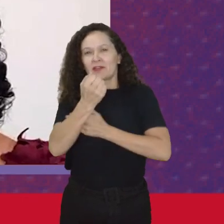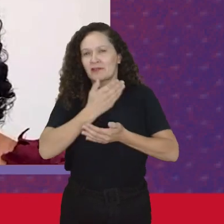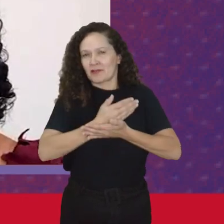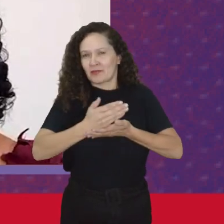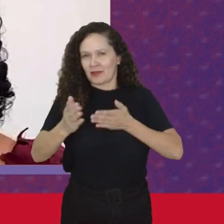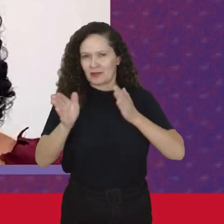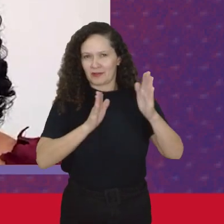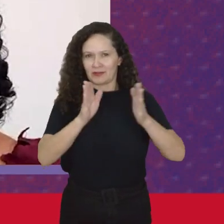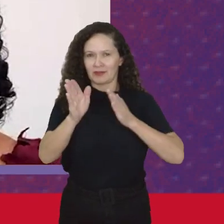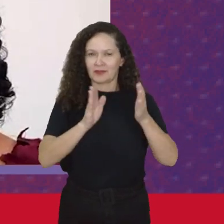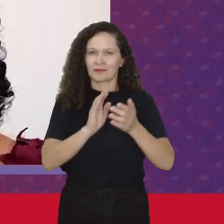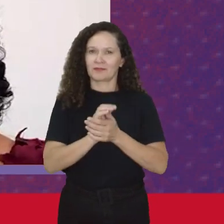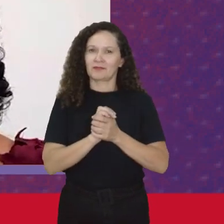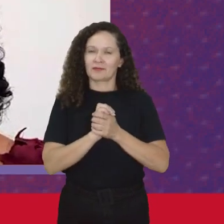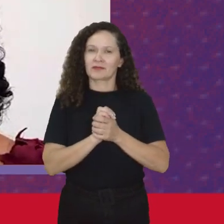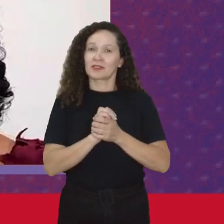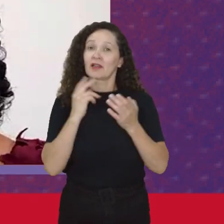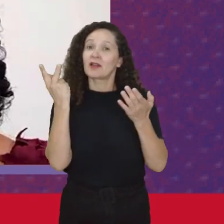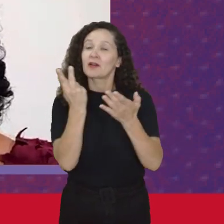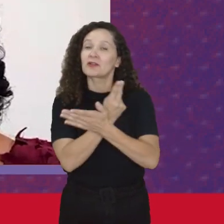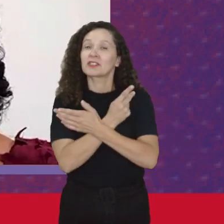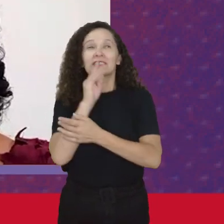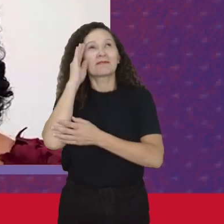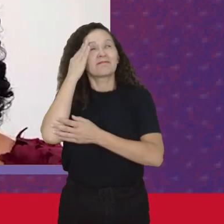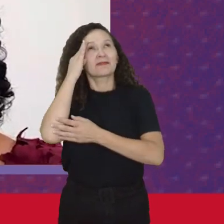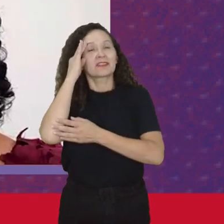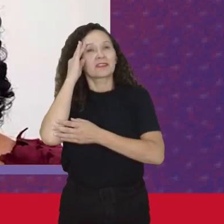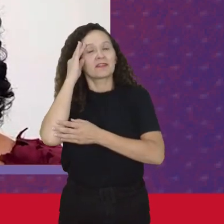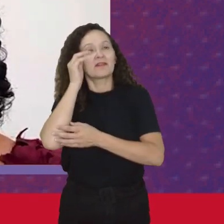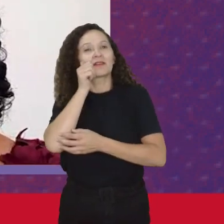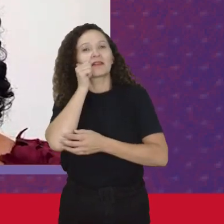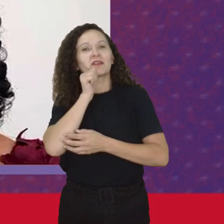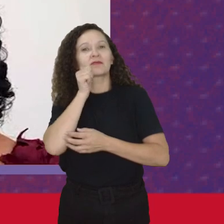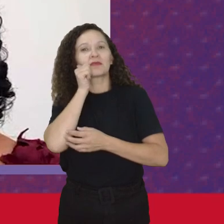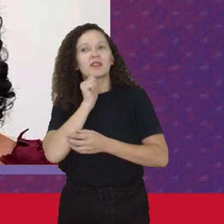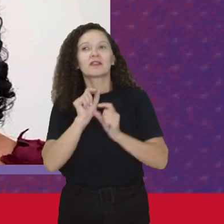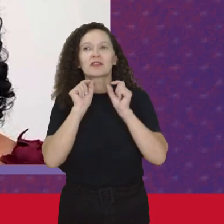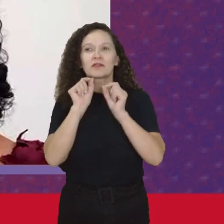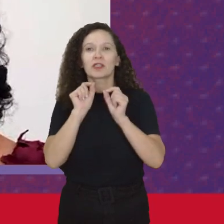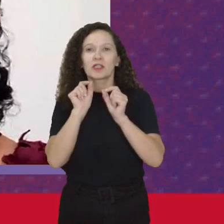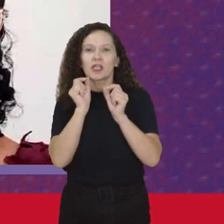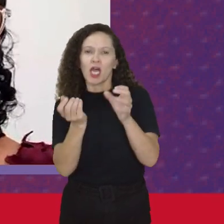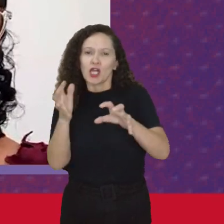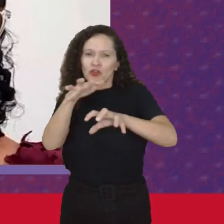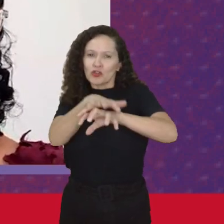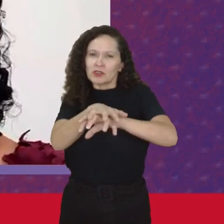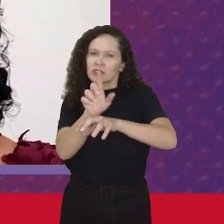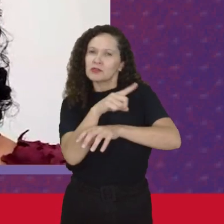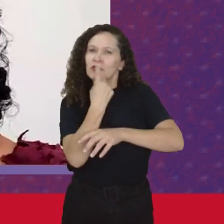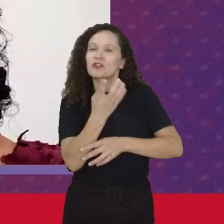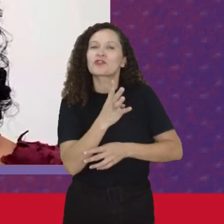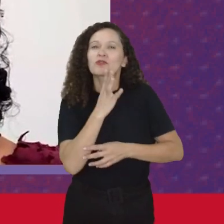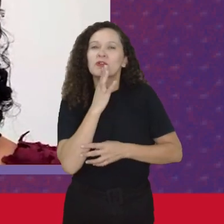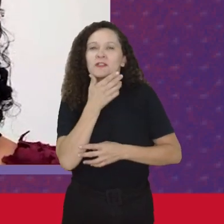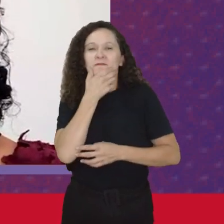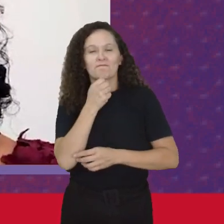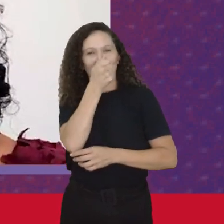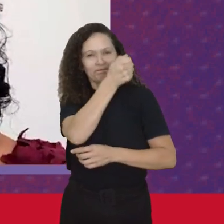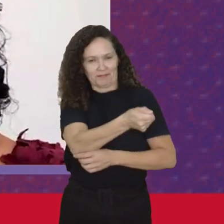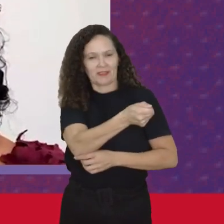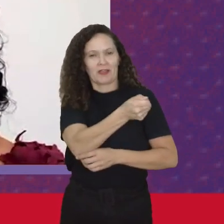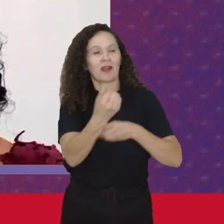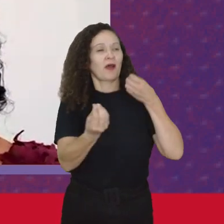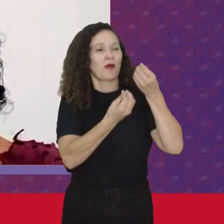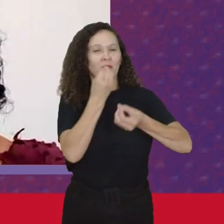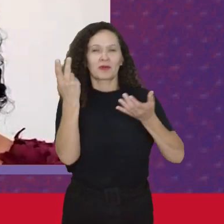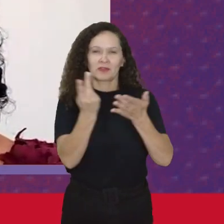época Fez avançar A compreensão Das mulheres Sobre a Dominação Do que a gente Chama de Patriarcado Como é